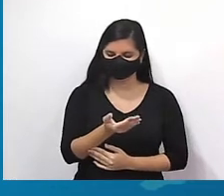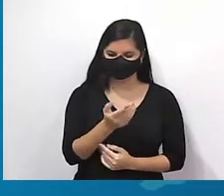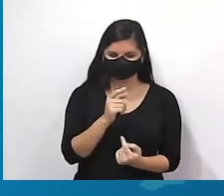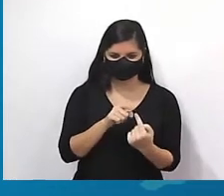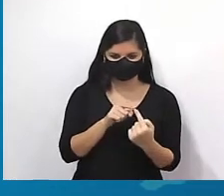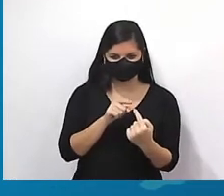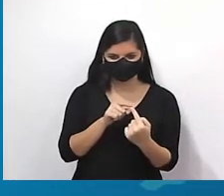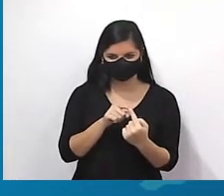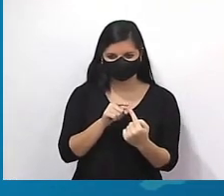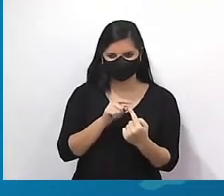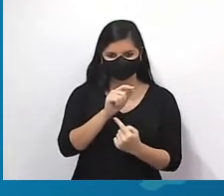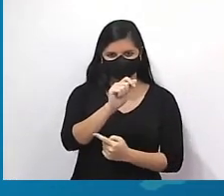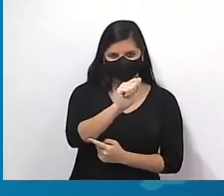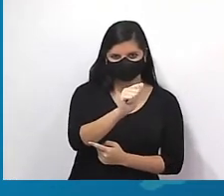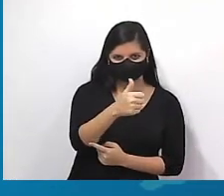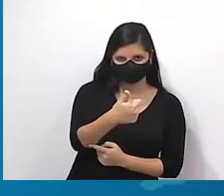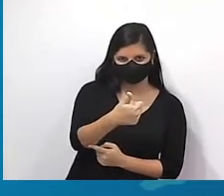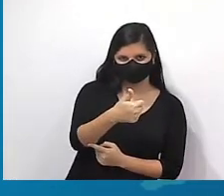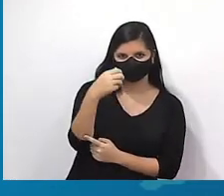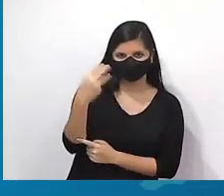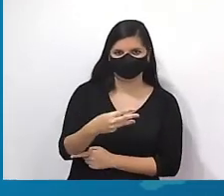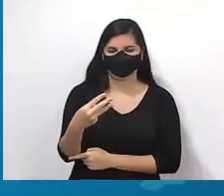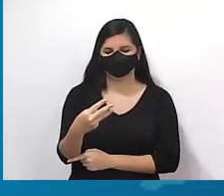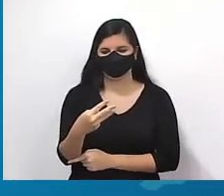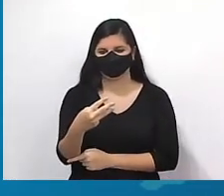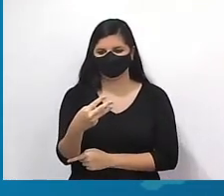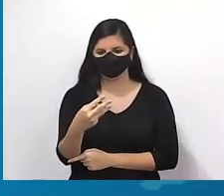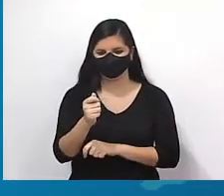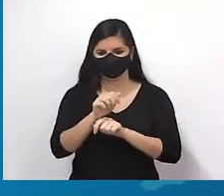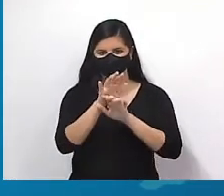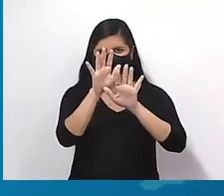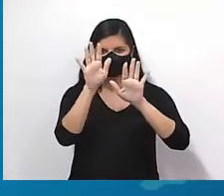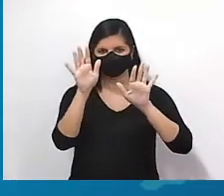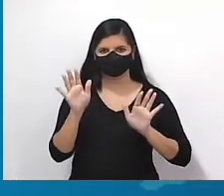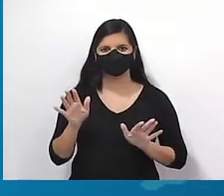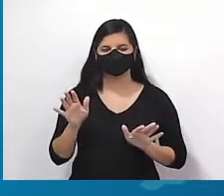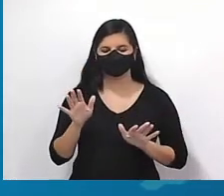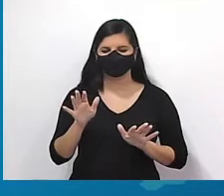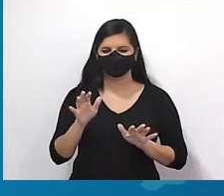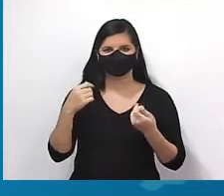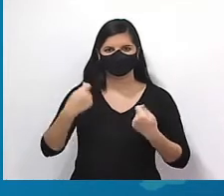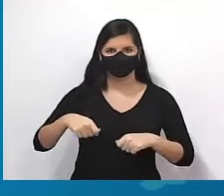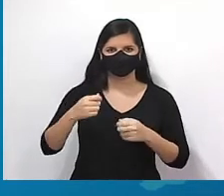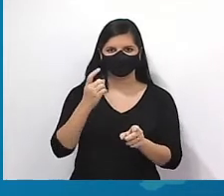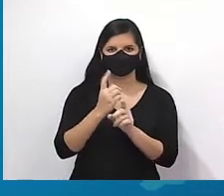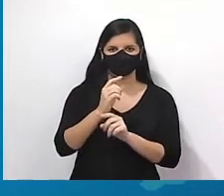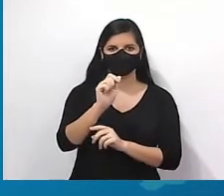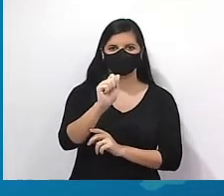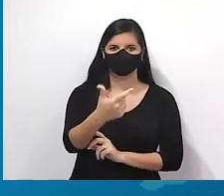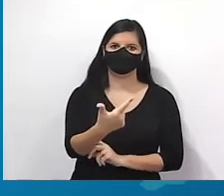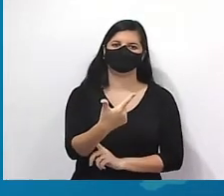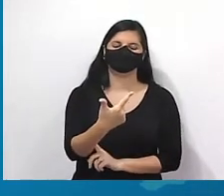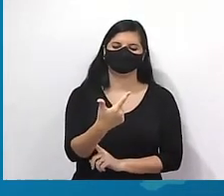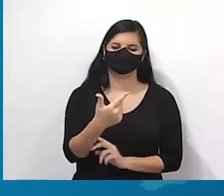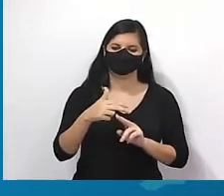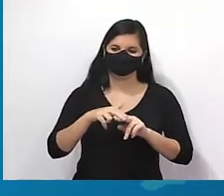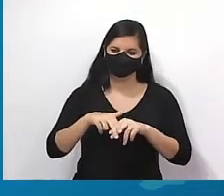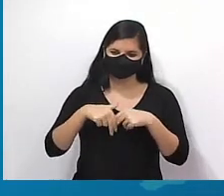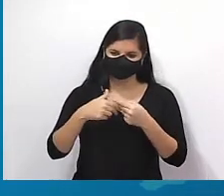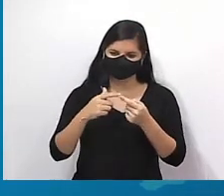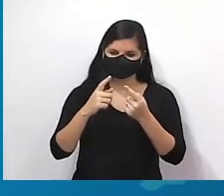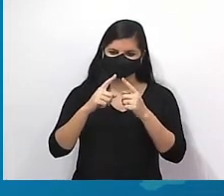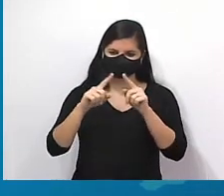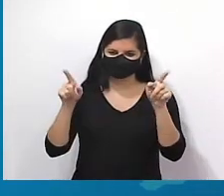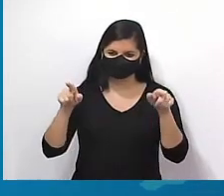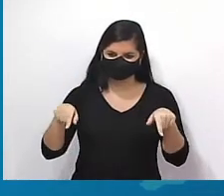A1. Foi quanto a1? O a1 foi 3, tá aí, bem claro, tá bom? E eu precisei dele para achar o a2, por isso que tem esse quadradinho aí, tá?